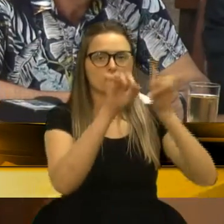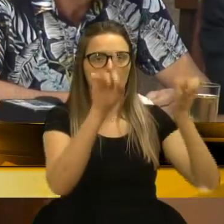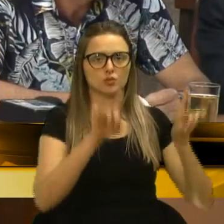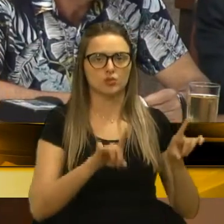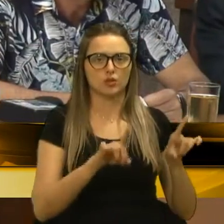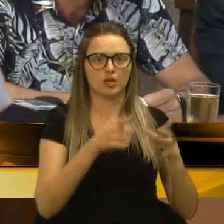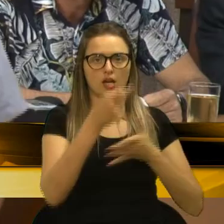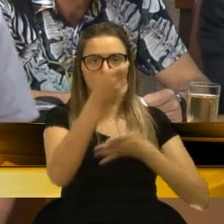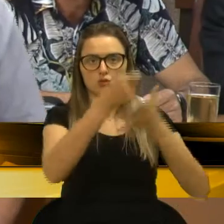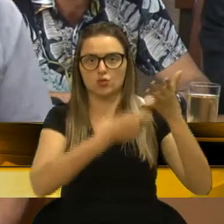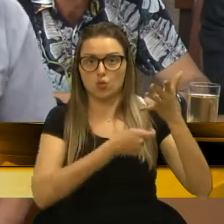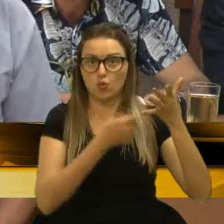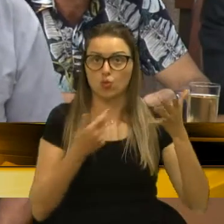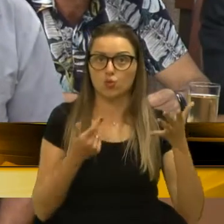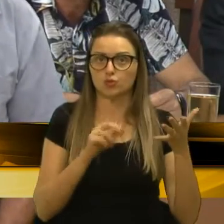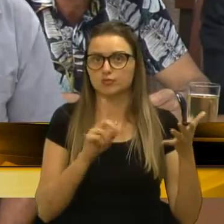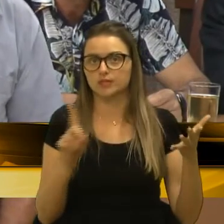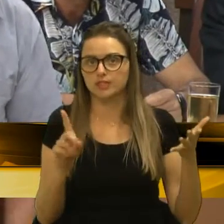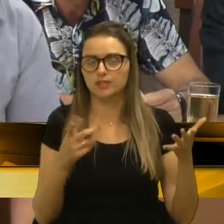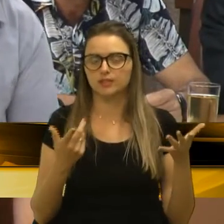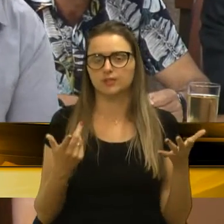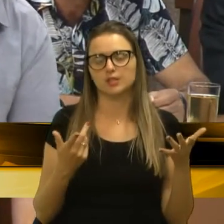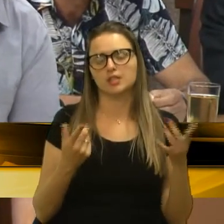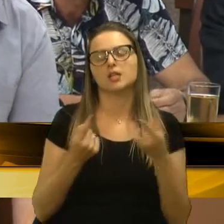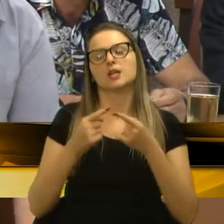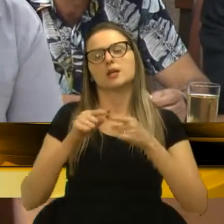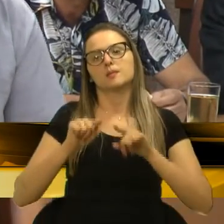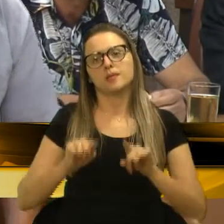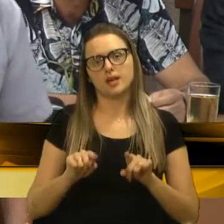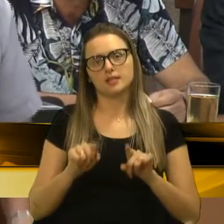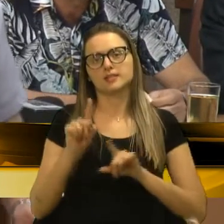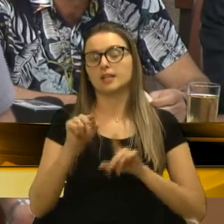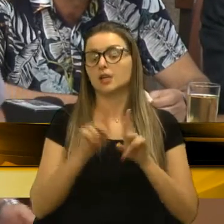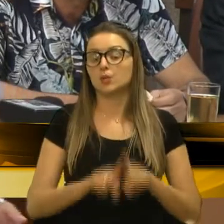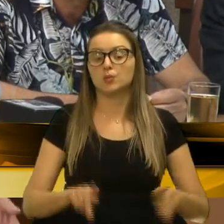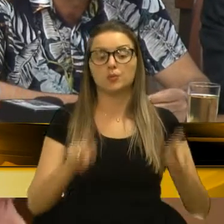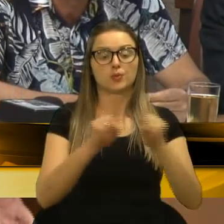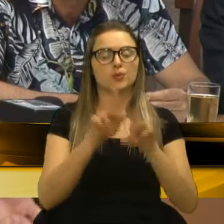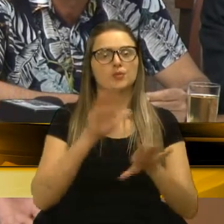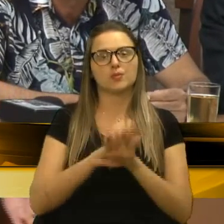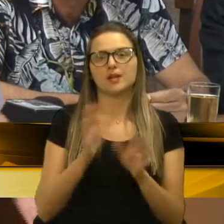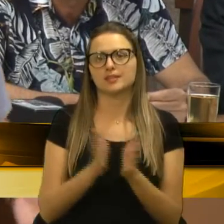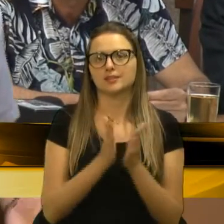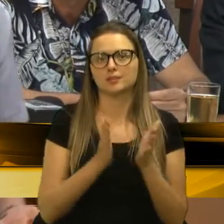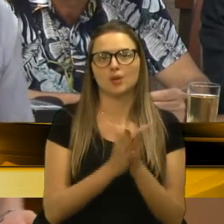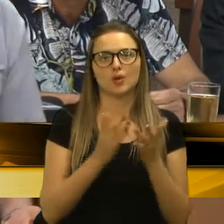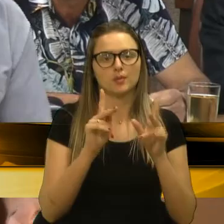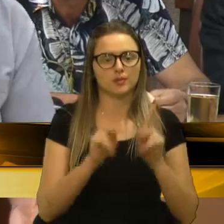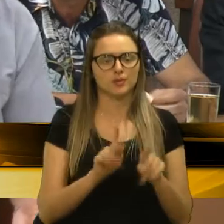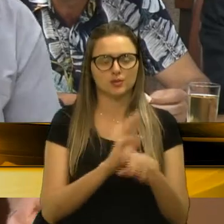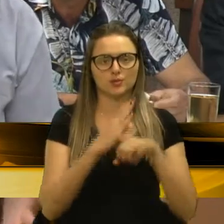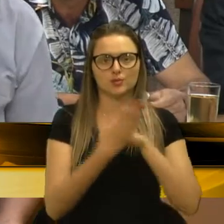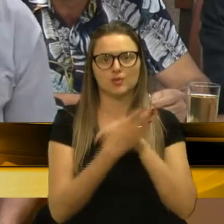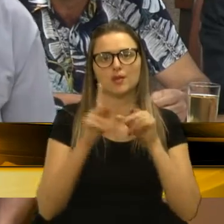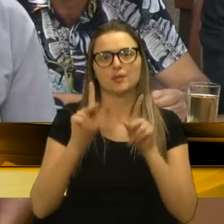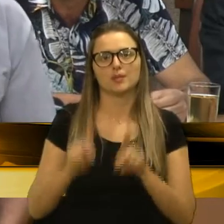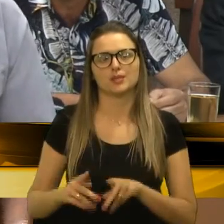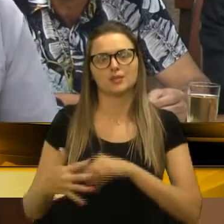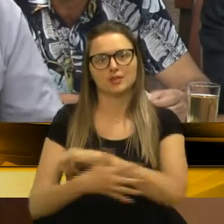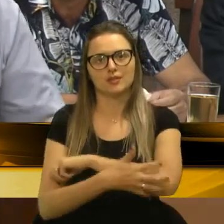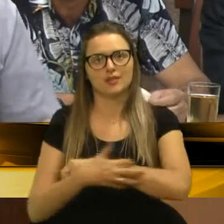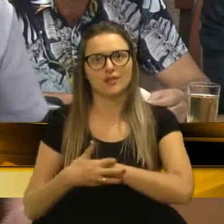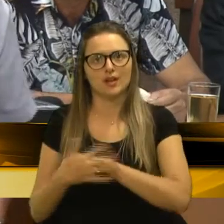Pode ser que seja direto. Mas, indiretamente, é a população mais humilde, a população lá dos bairros, a população mais carente que precisa